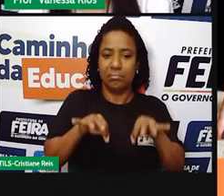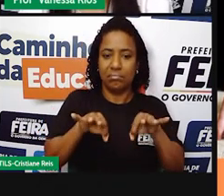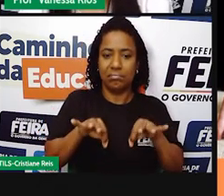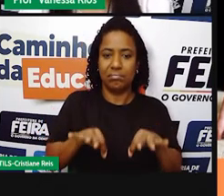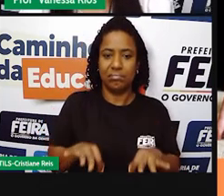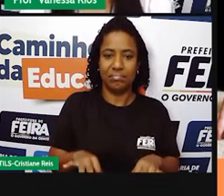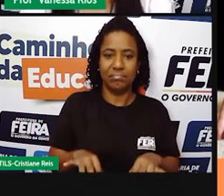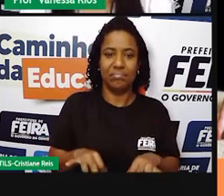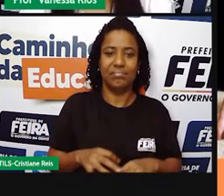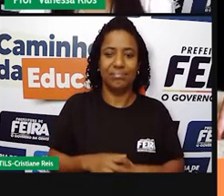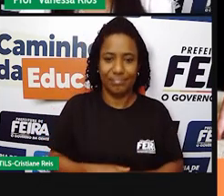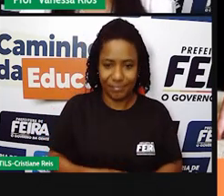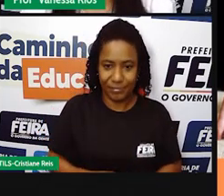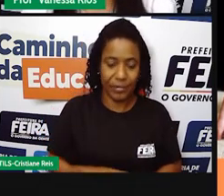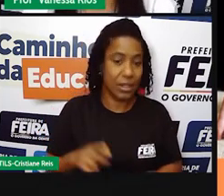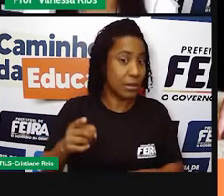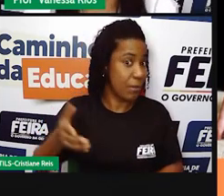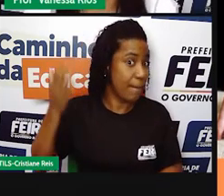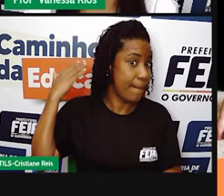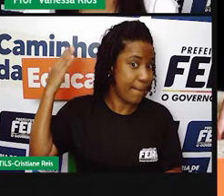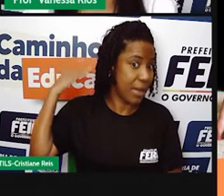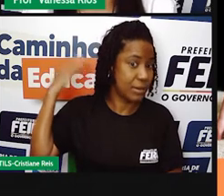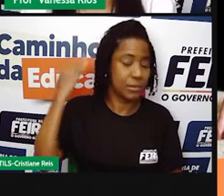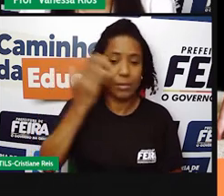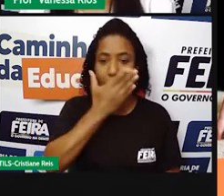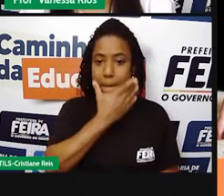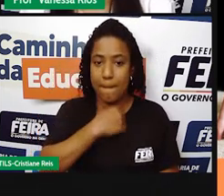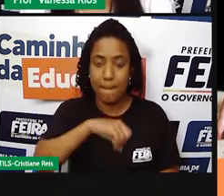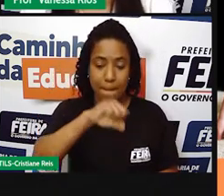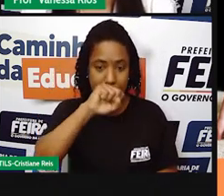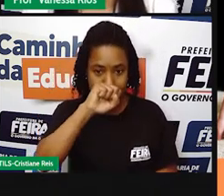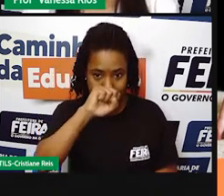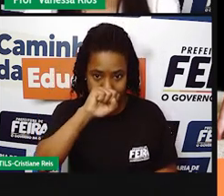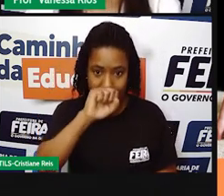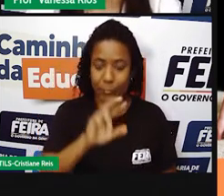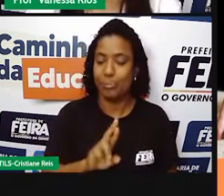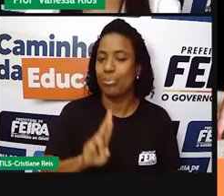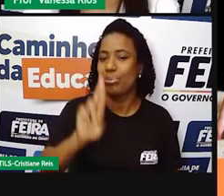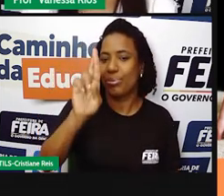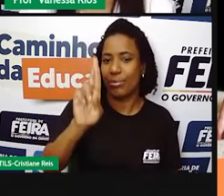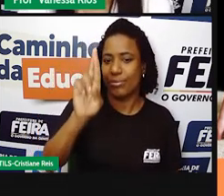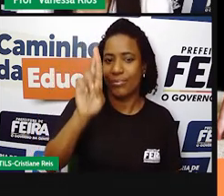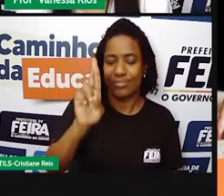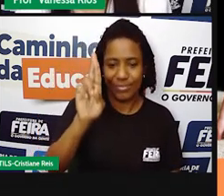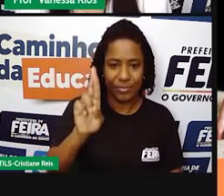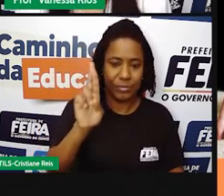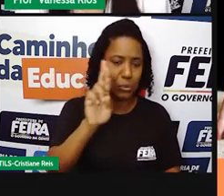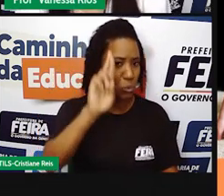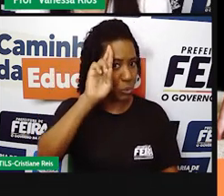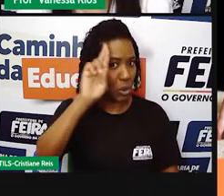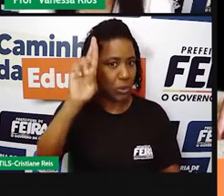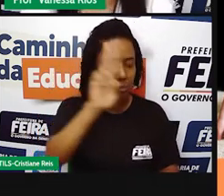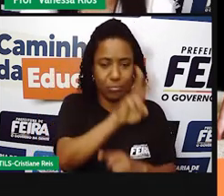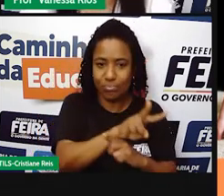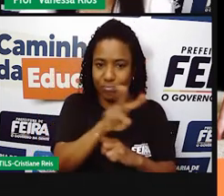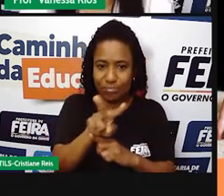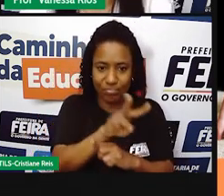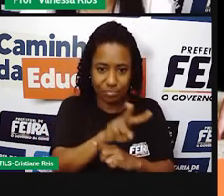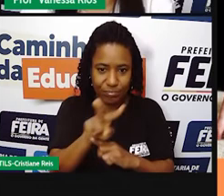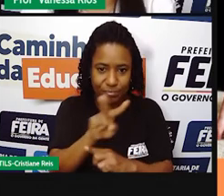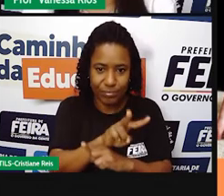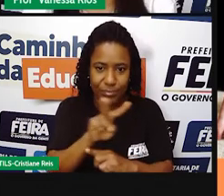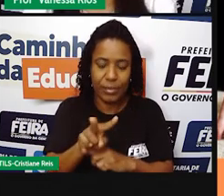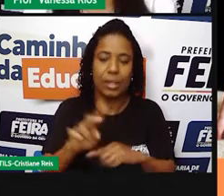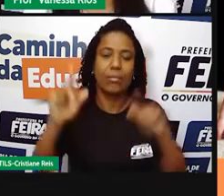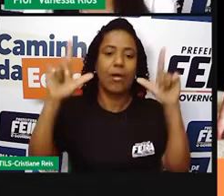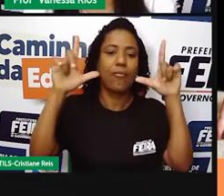no tempo passado, o pai era o principal, tinha a principal função, era o chefe da família, então, nas